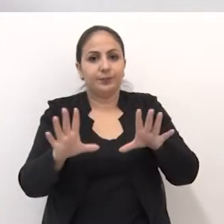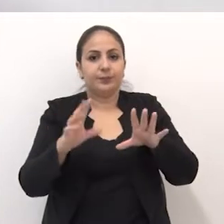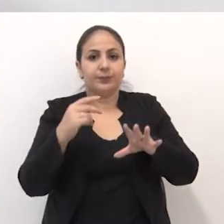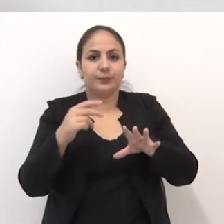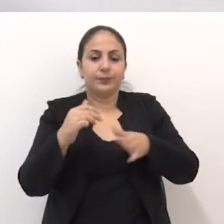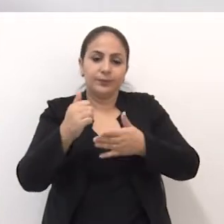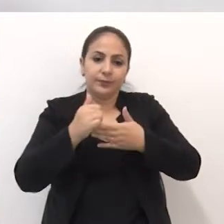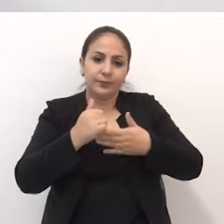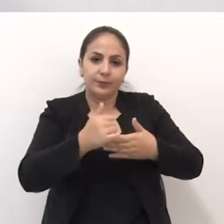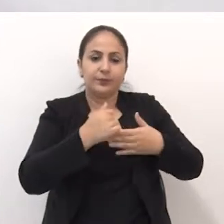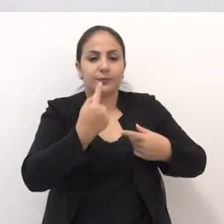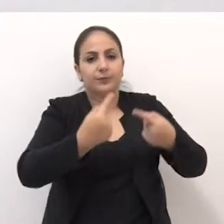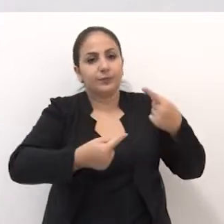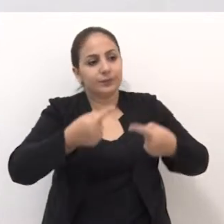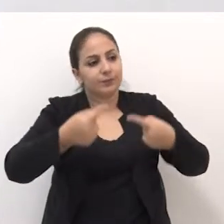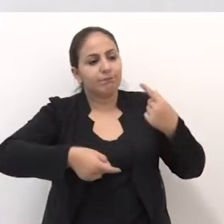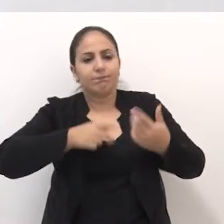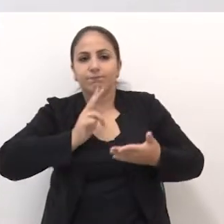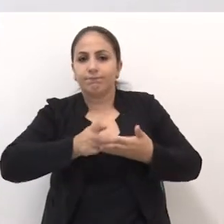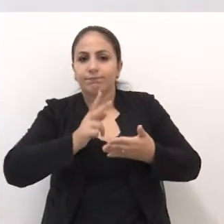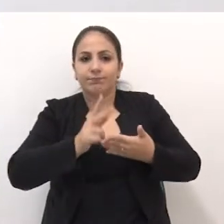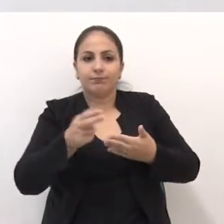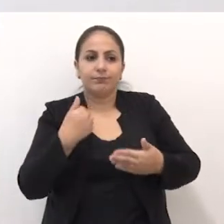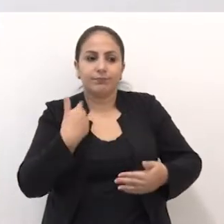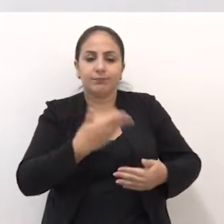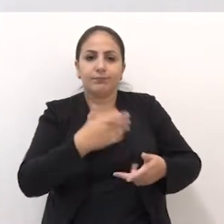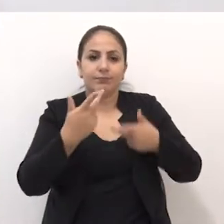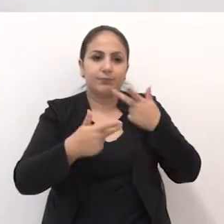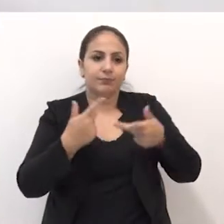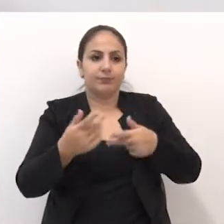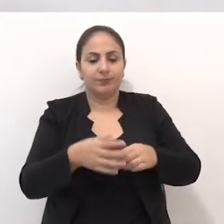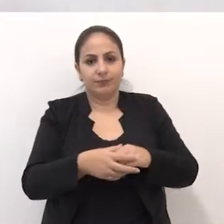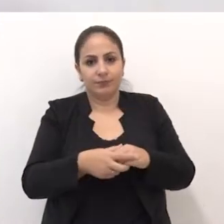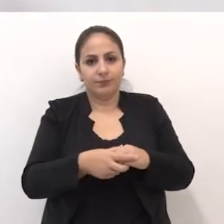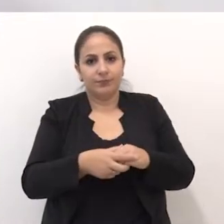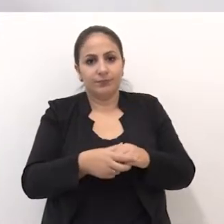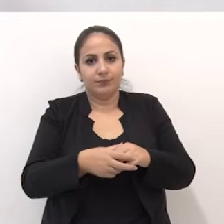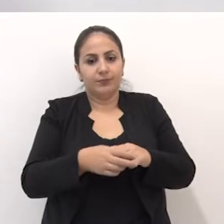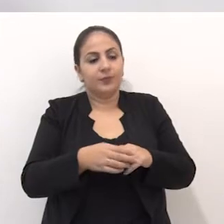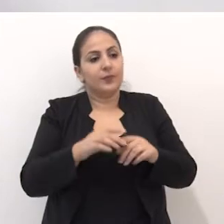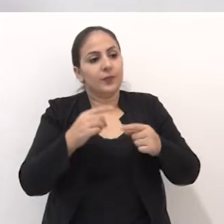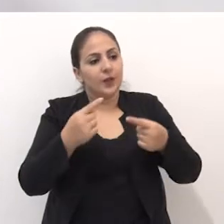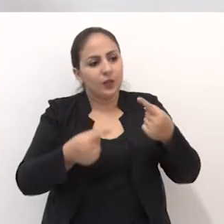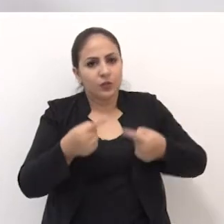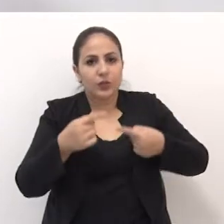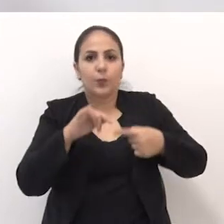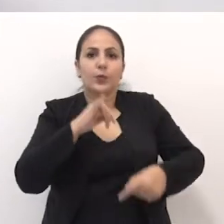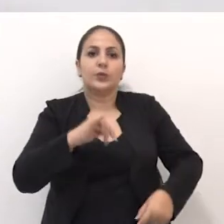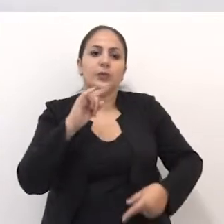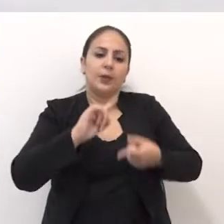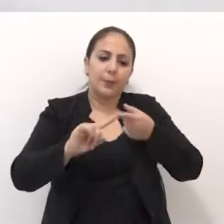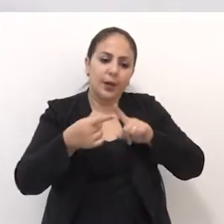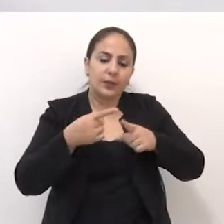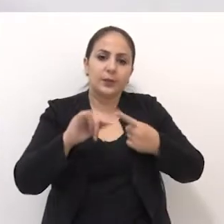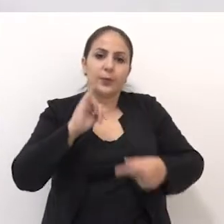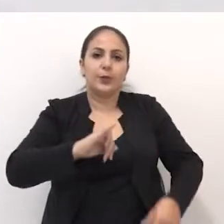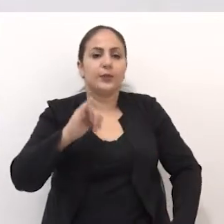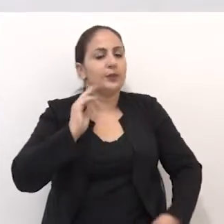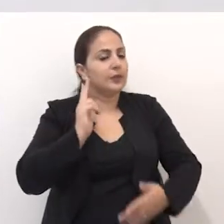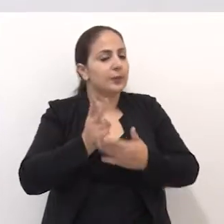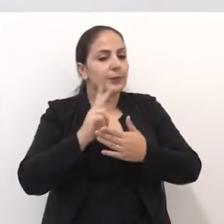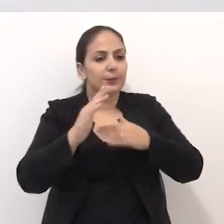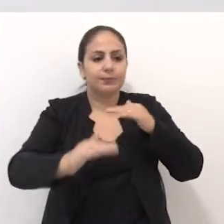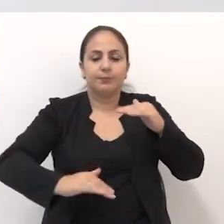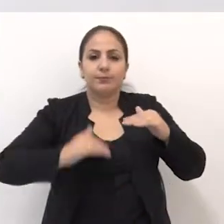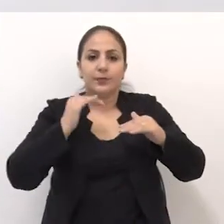de trazer a discussão, sempre a gente considerando. A discussão é importante, o debate é importante, sempre em alto nível,